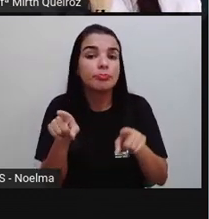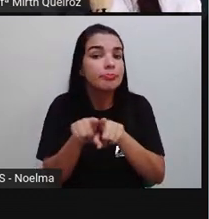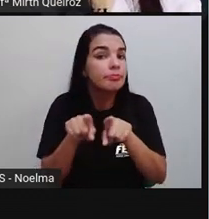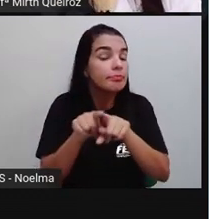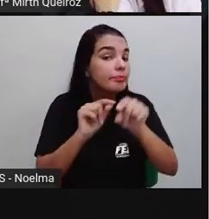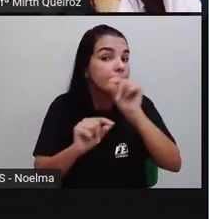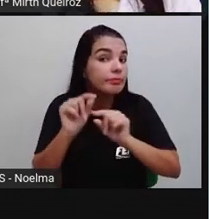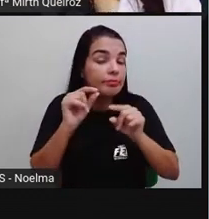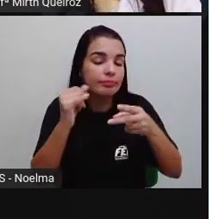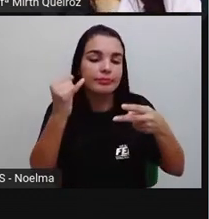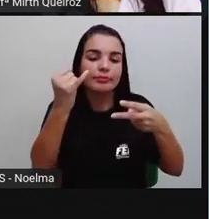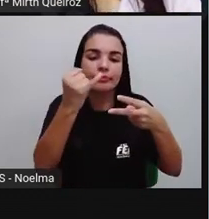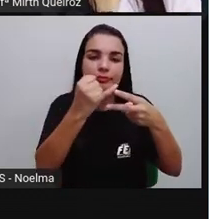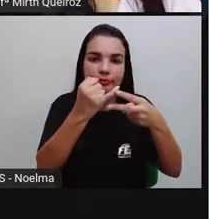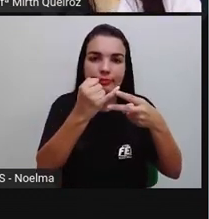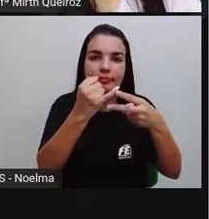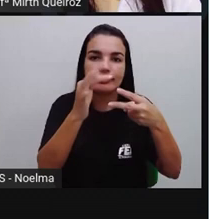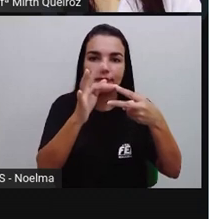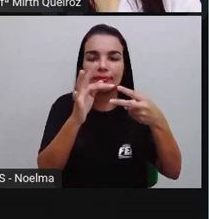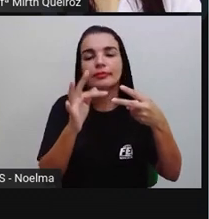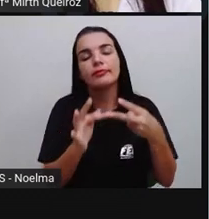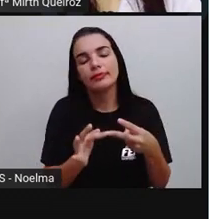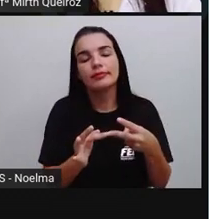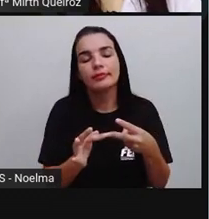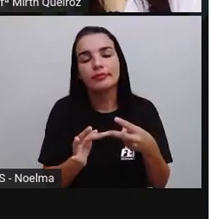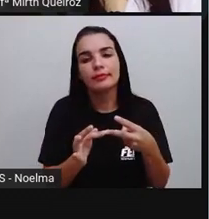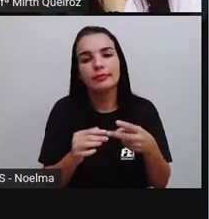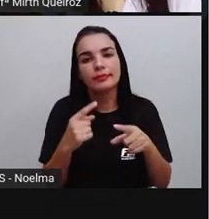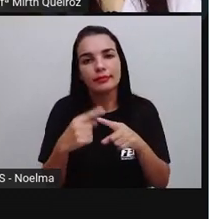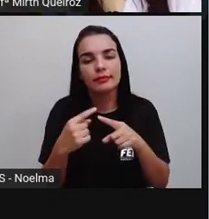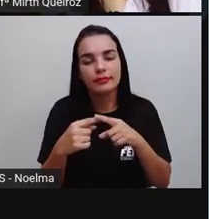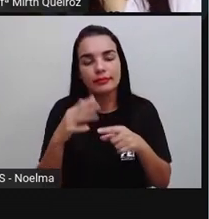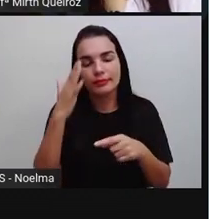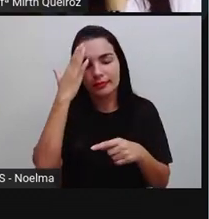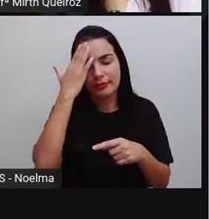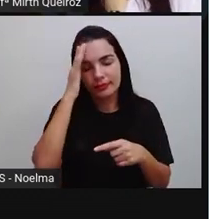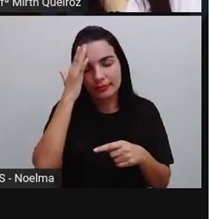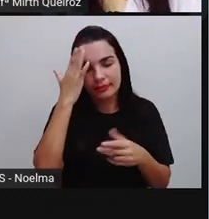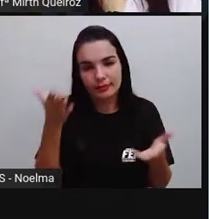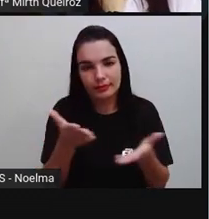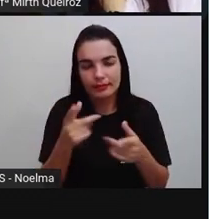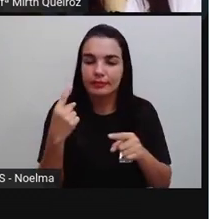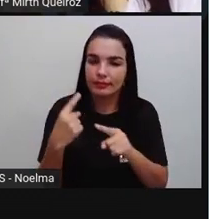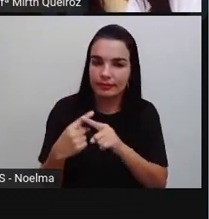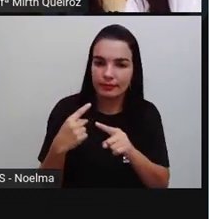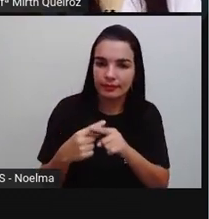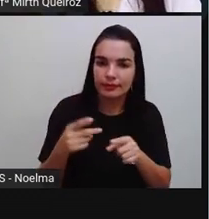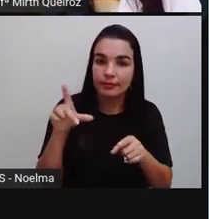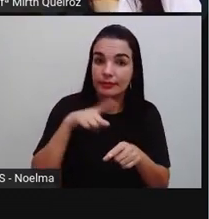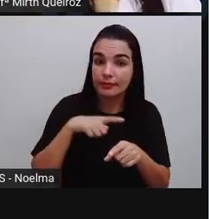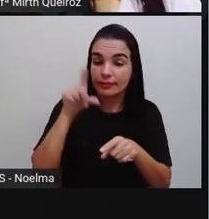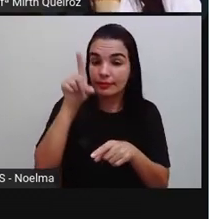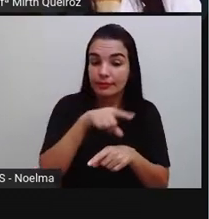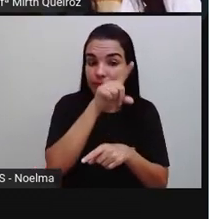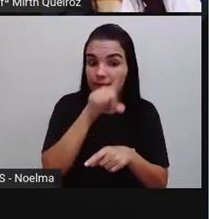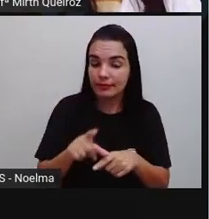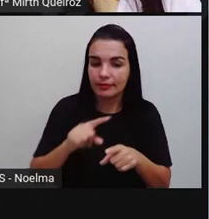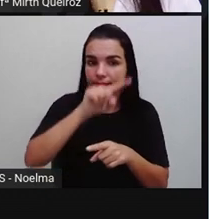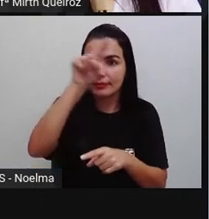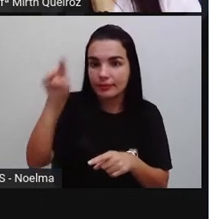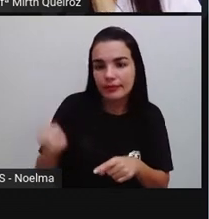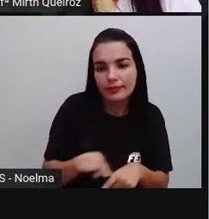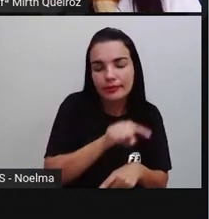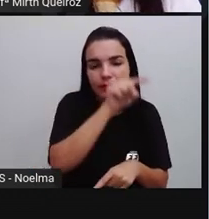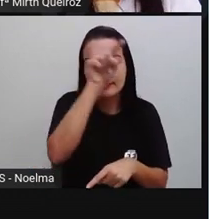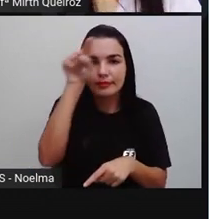E aí a gente vai entender o porquê. Por isso que nós temos aí um xizinho aí em cima desse círculo, né?